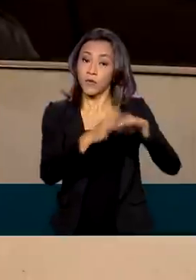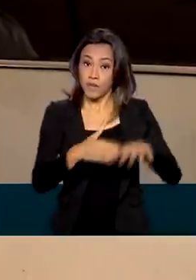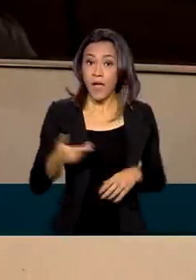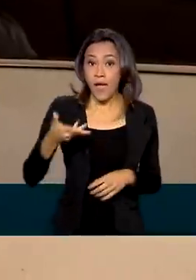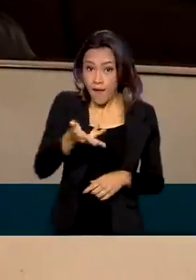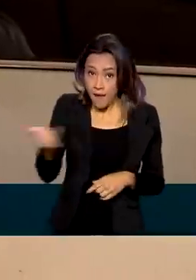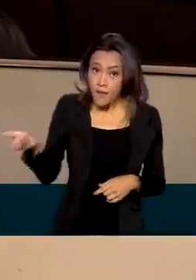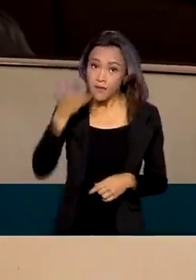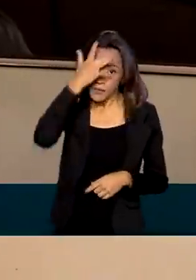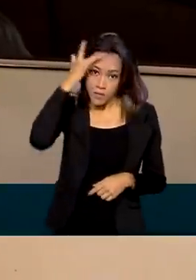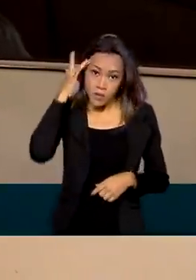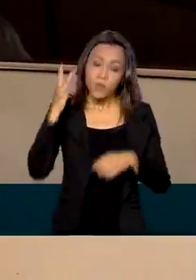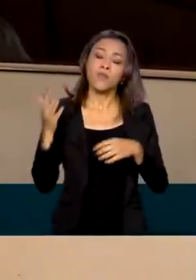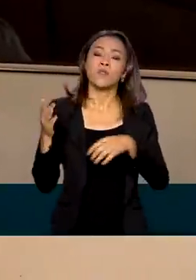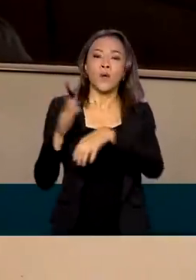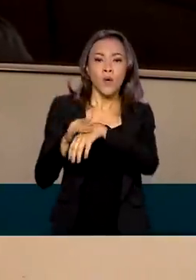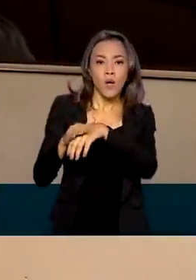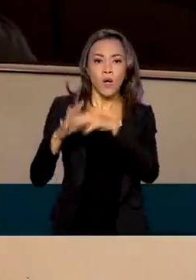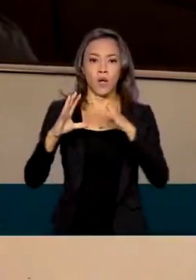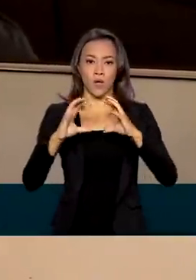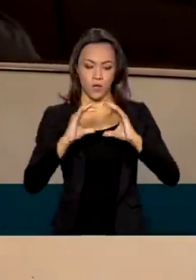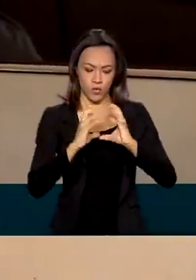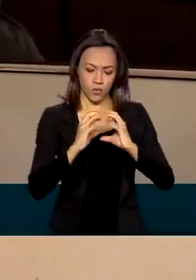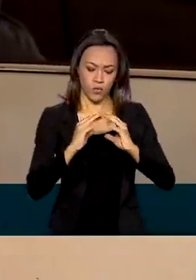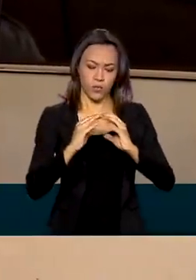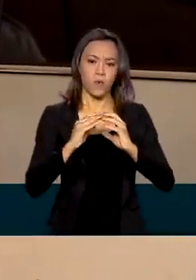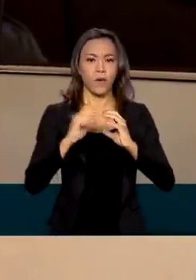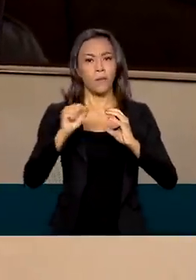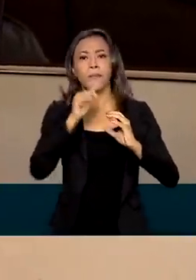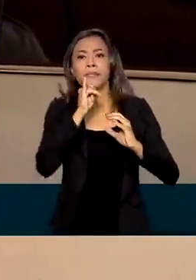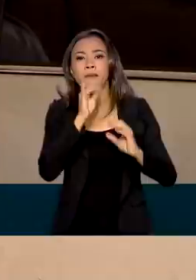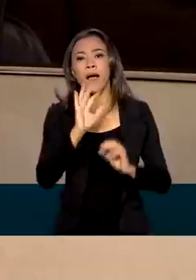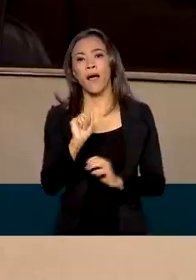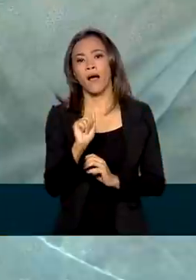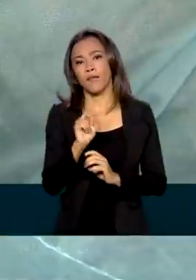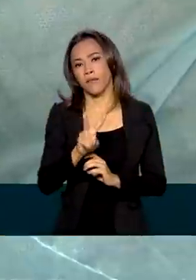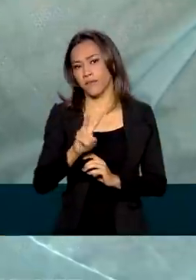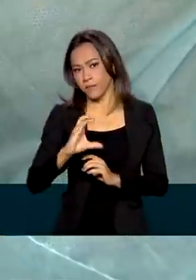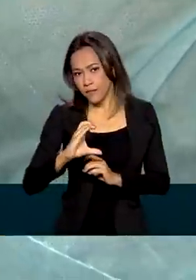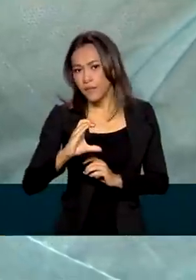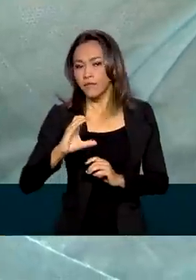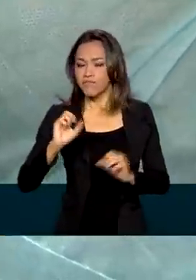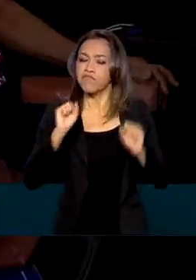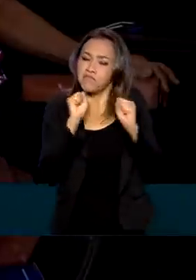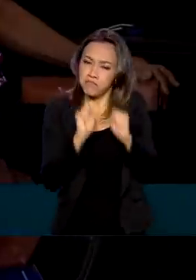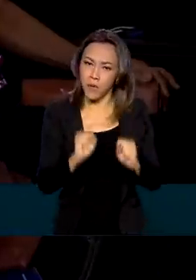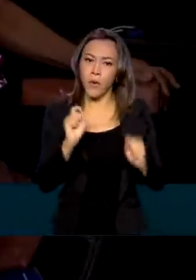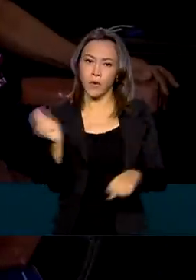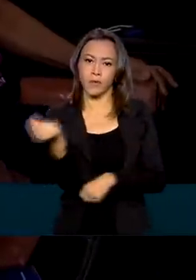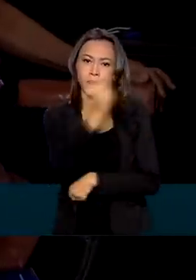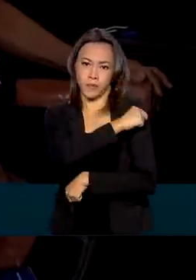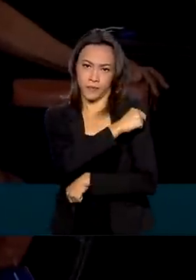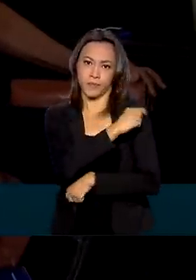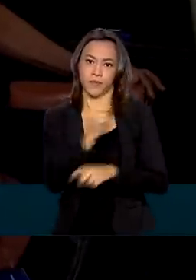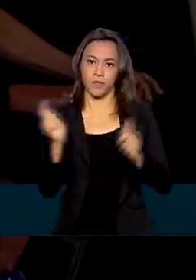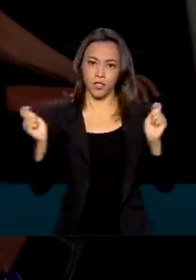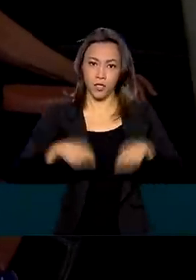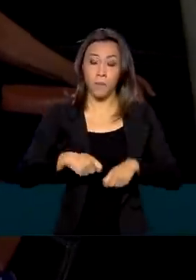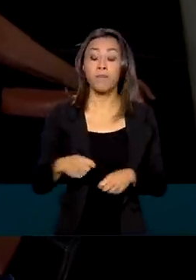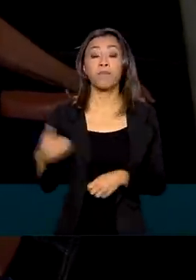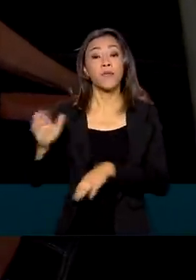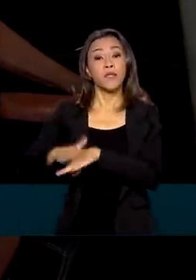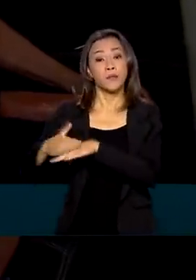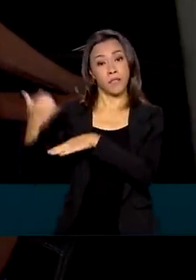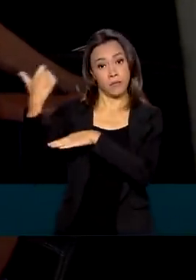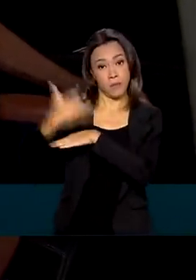desse tipo de doença cerebrovascular, que passaram por um AVC, por exemplo, eles já podem se vacinar. E como você disse, Dani, o Ministério da